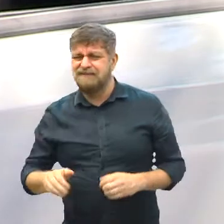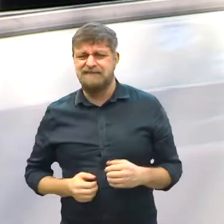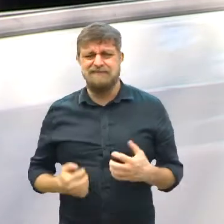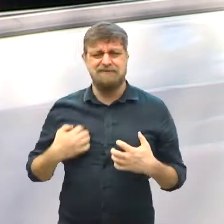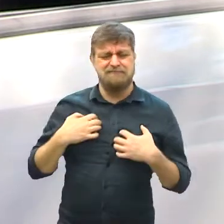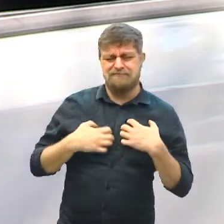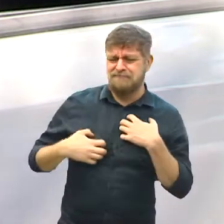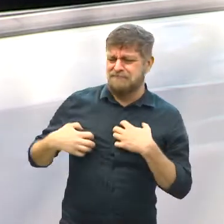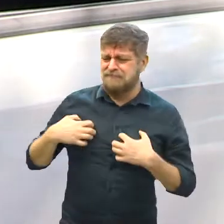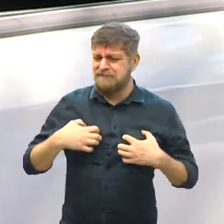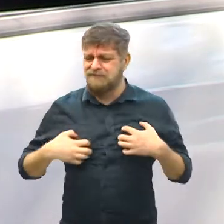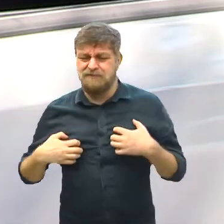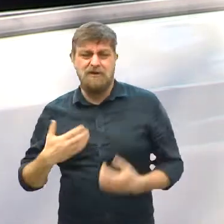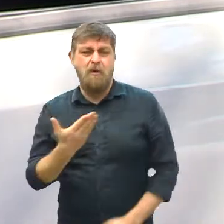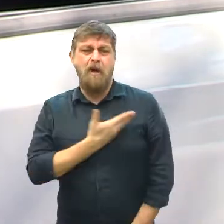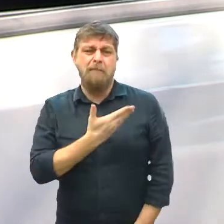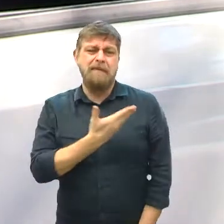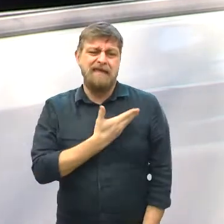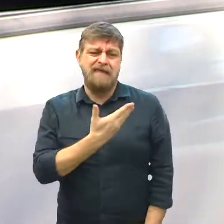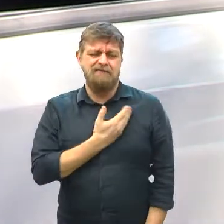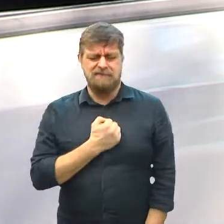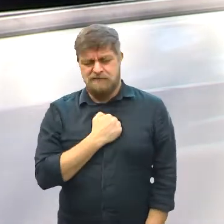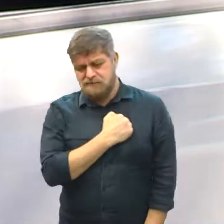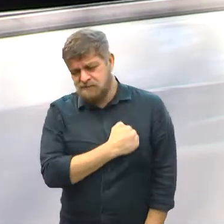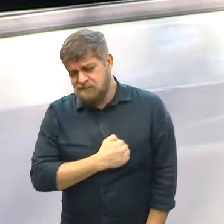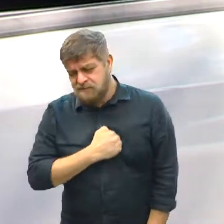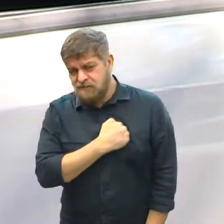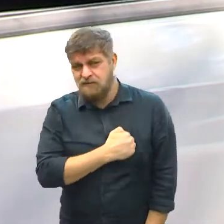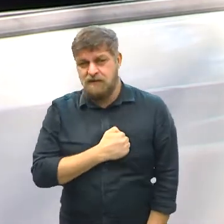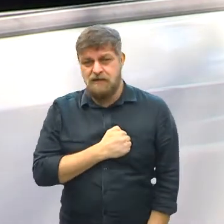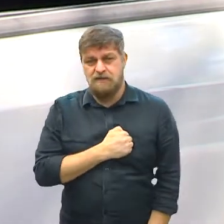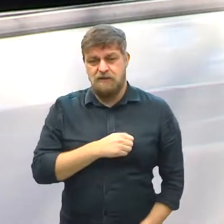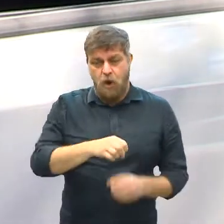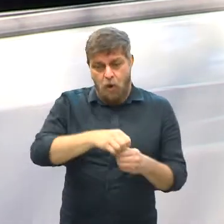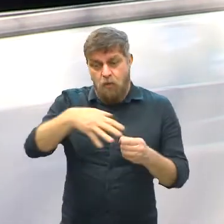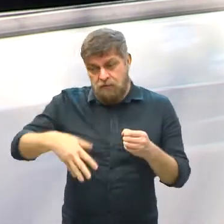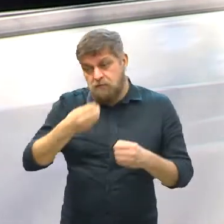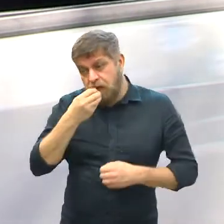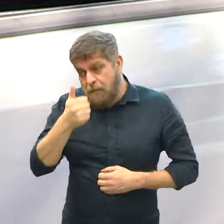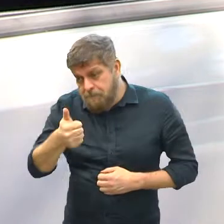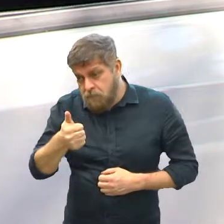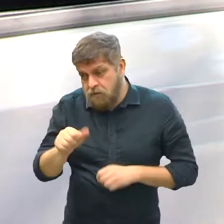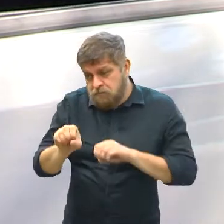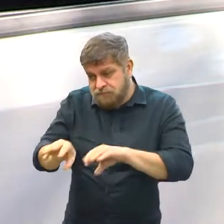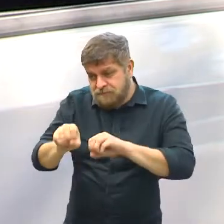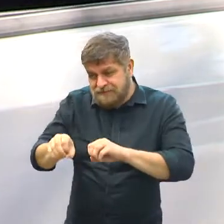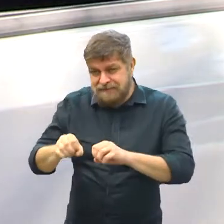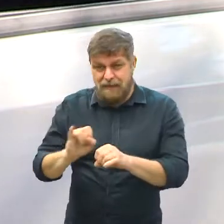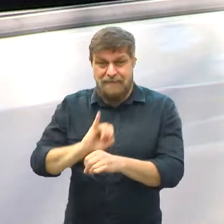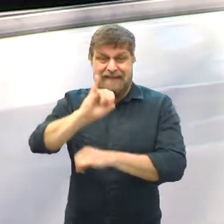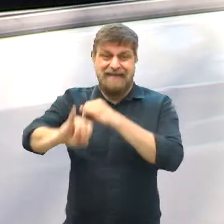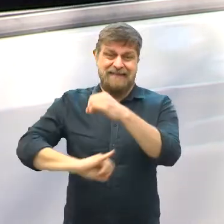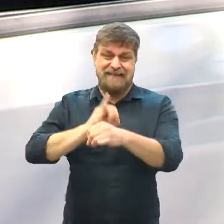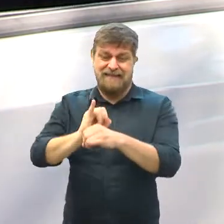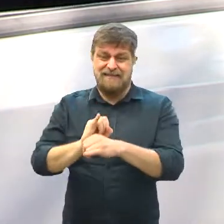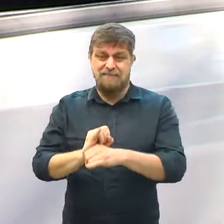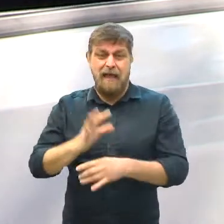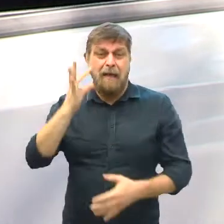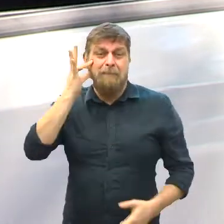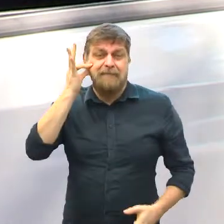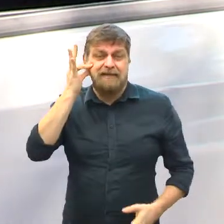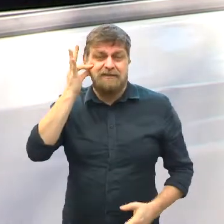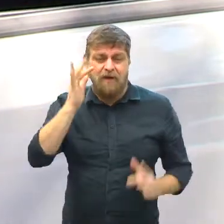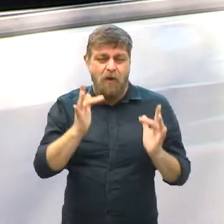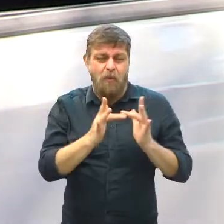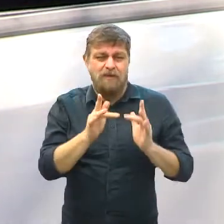pouco perdidos, Eles sentem bastante falta dos colegas, a escola passa um conteúdo muito bom, mas eles sentem falta, sim, de ter o contato